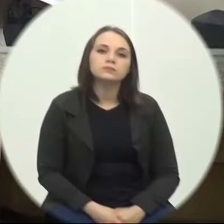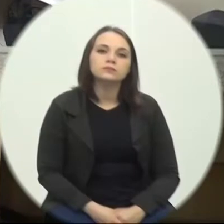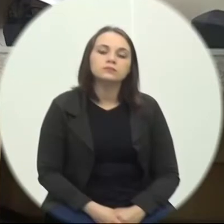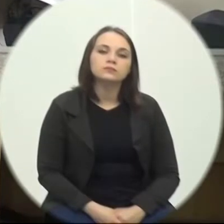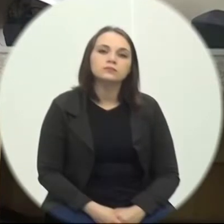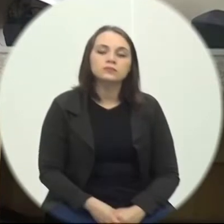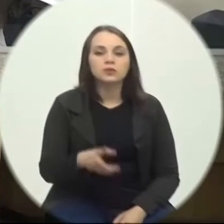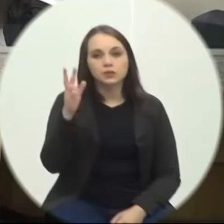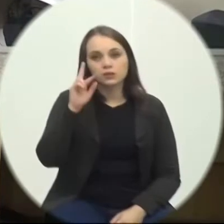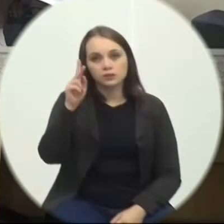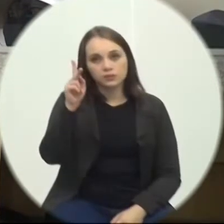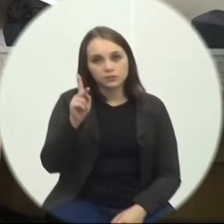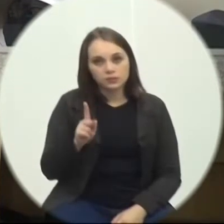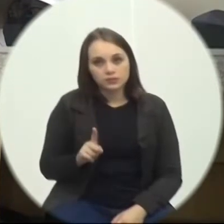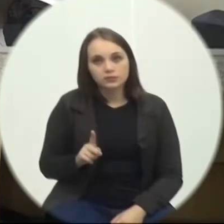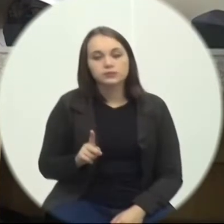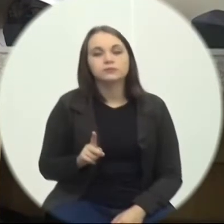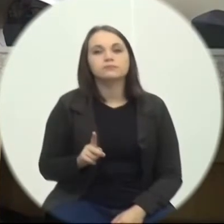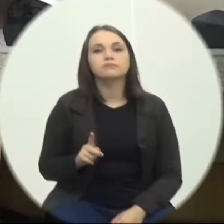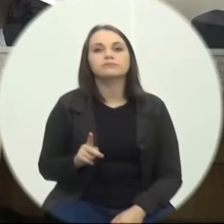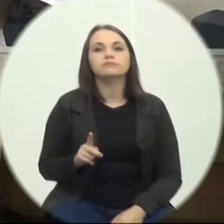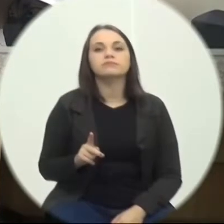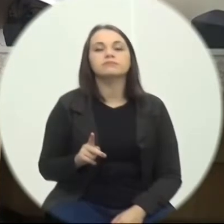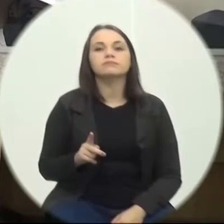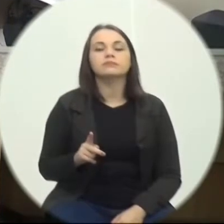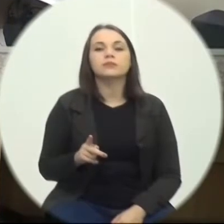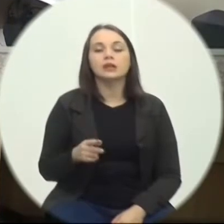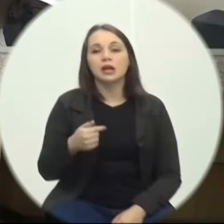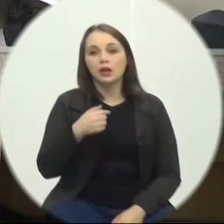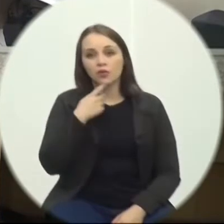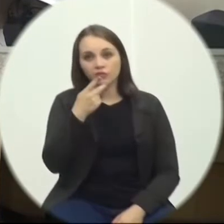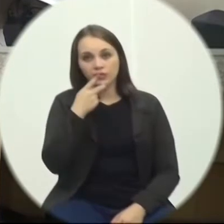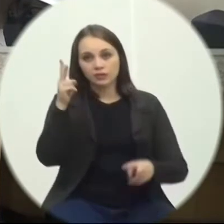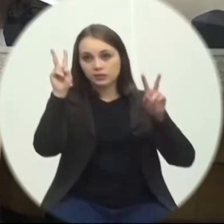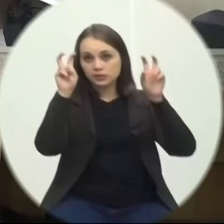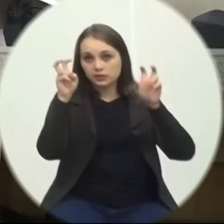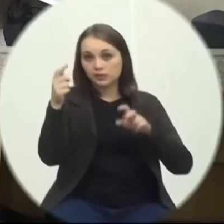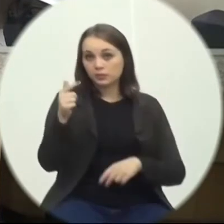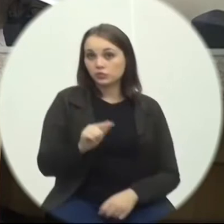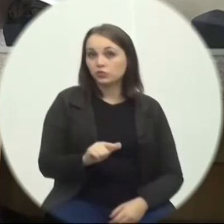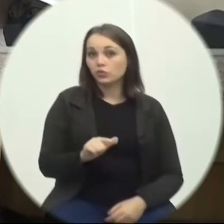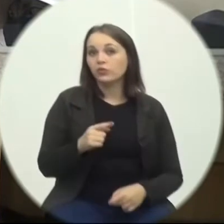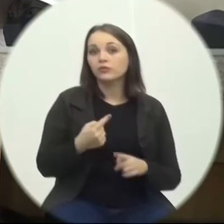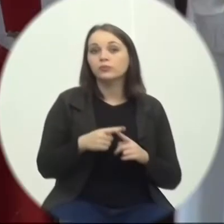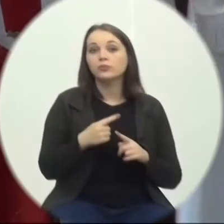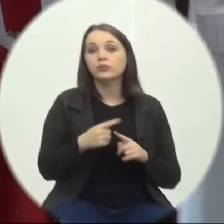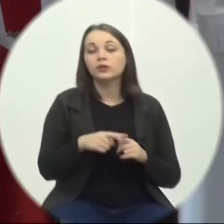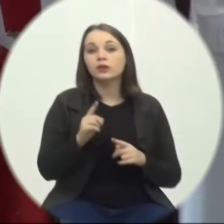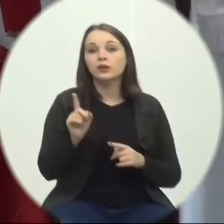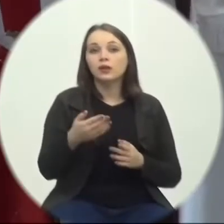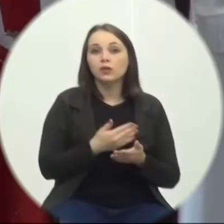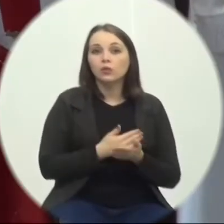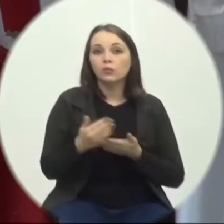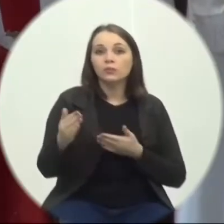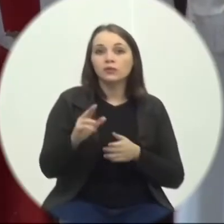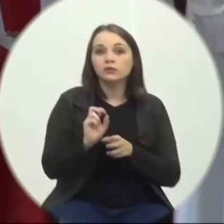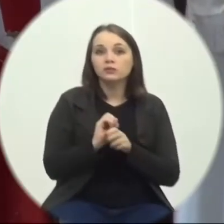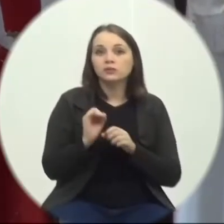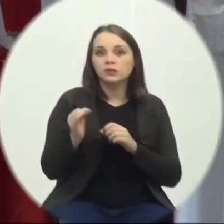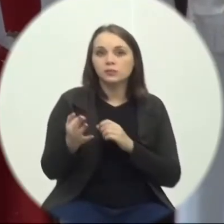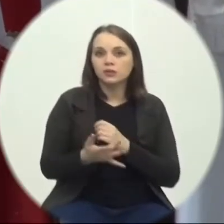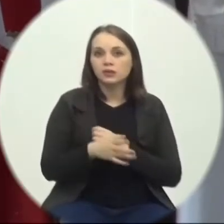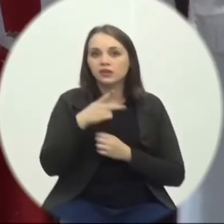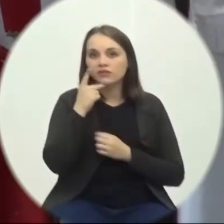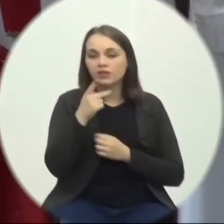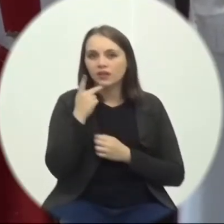Senhor presidente Nobres colegas Eu trago esse assunto A tona novamente Porque Lá no começo Da pandemia Se